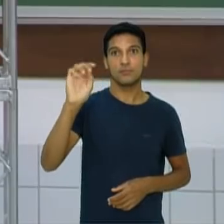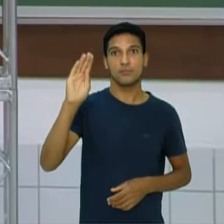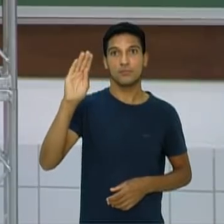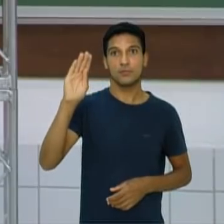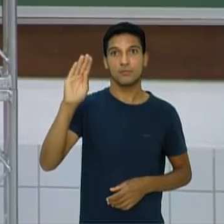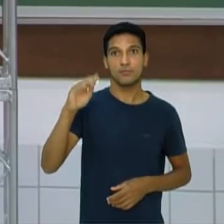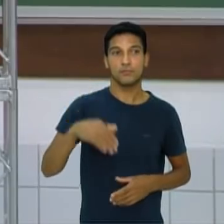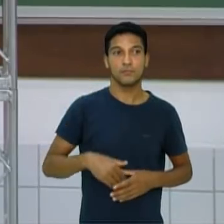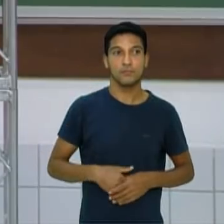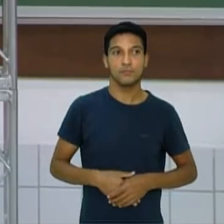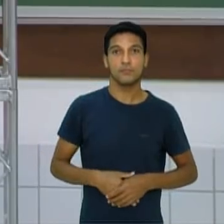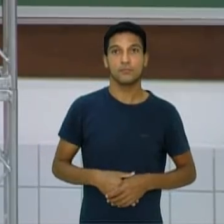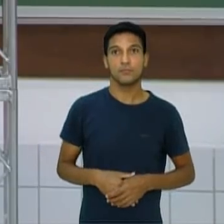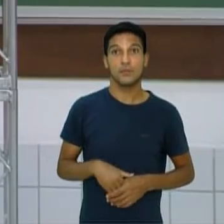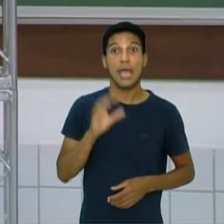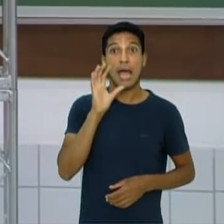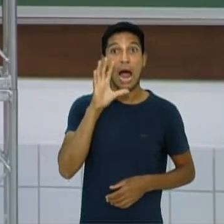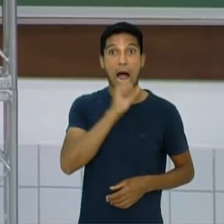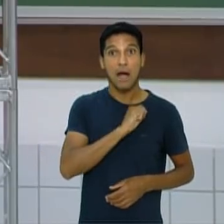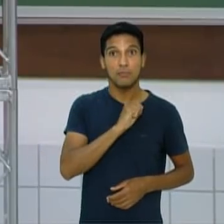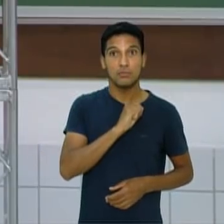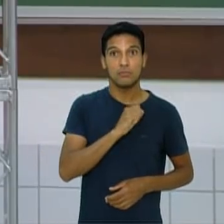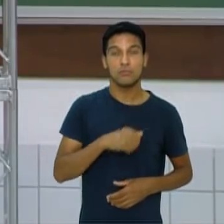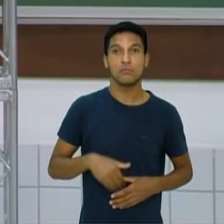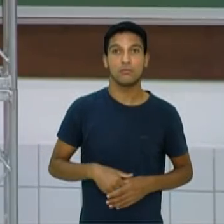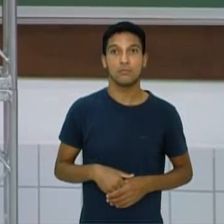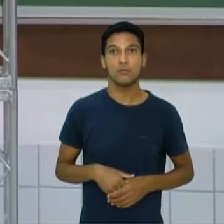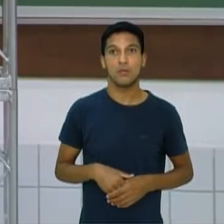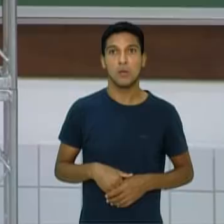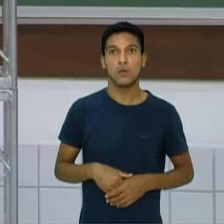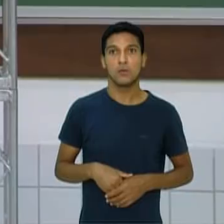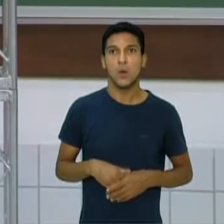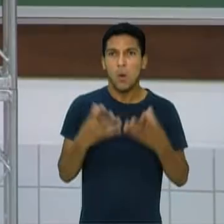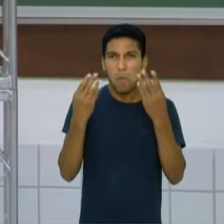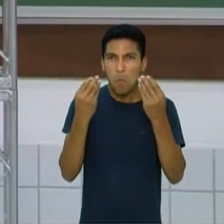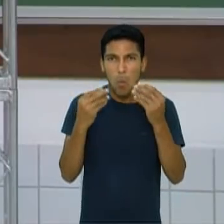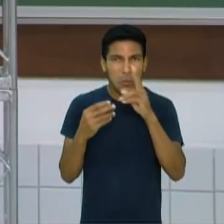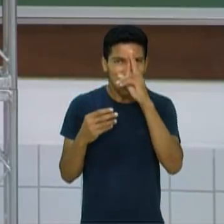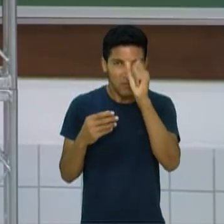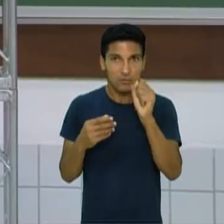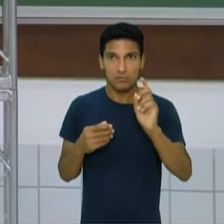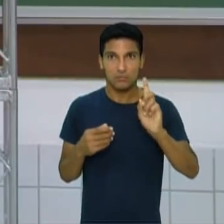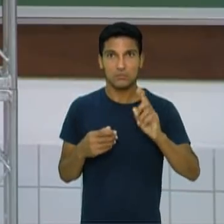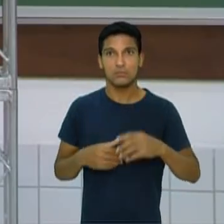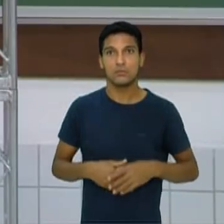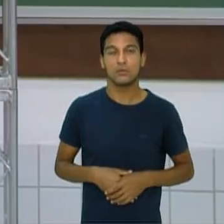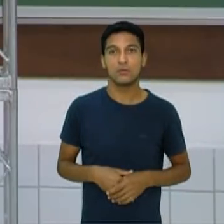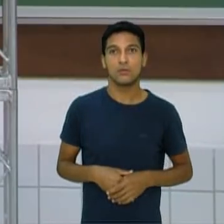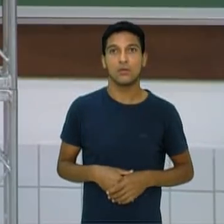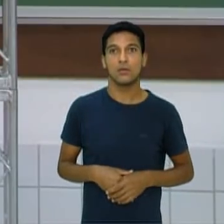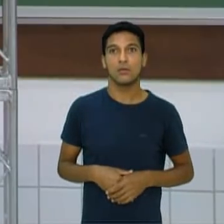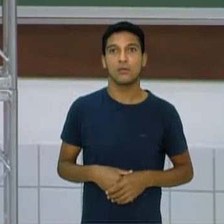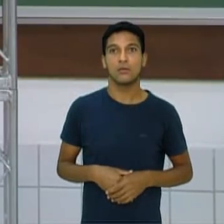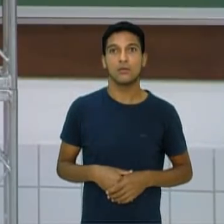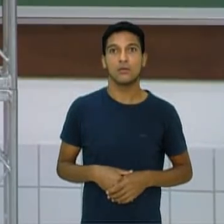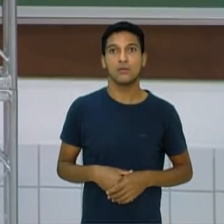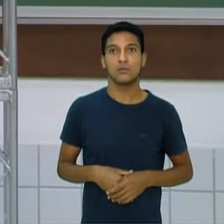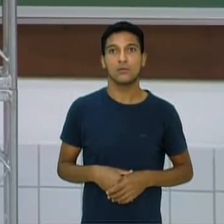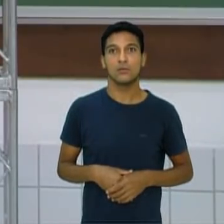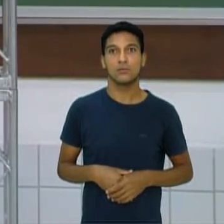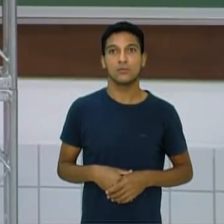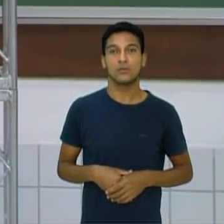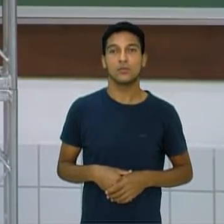Um soco rápido, né? Sem muita força, que tem o principal objetivo, furar a guarda do